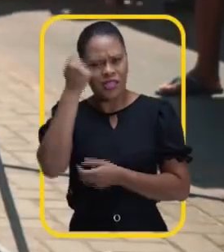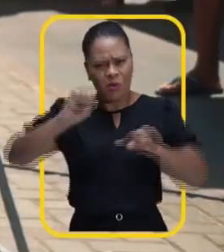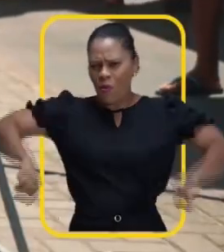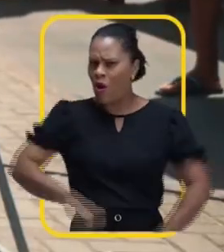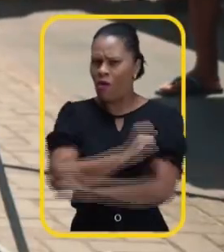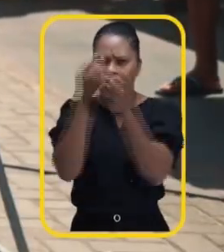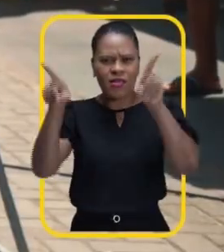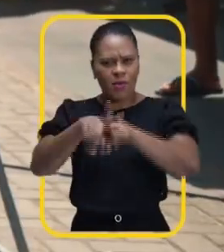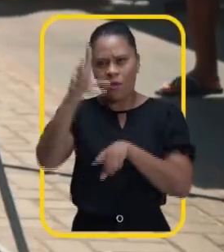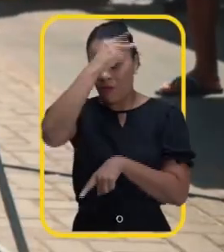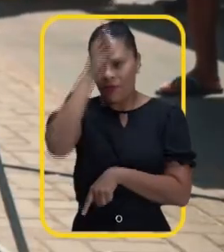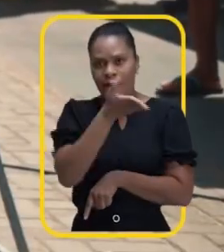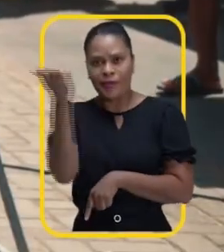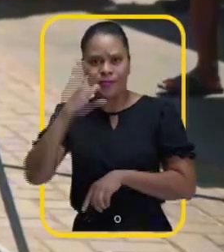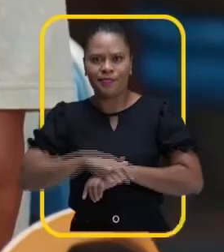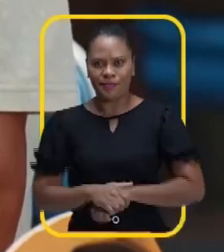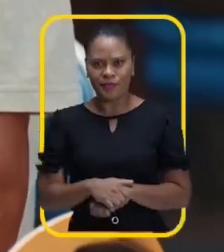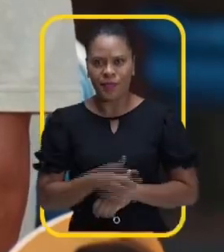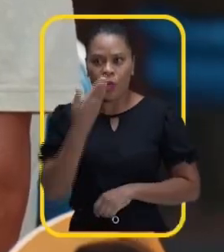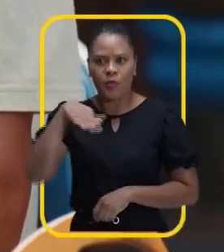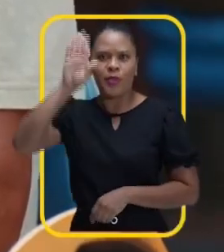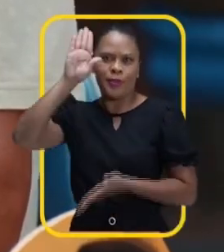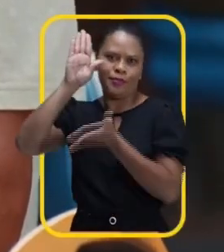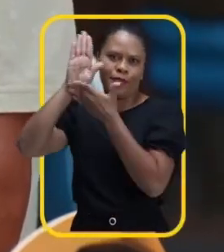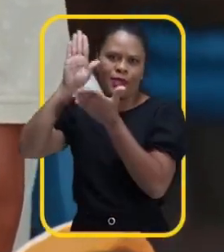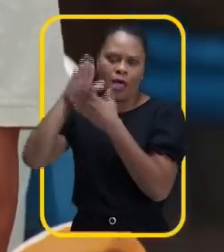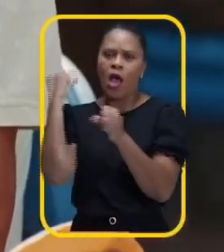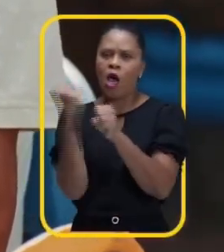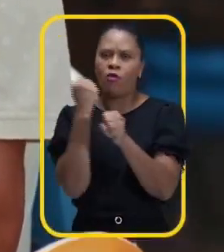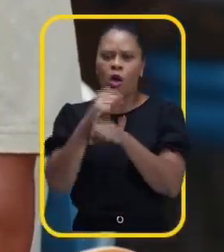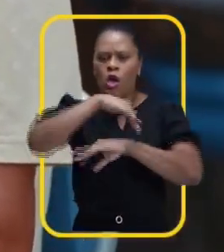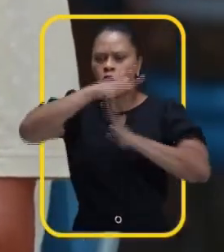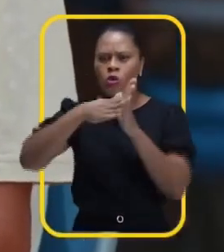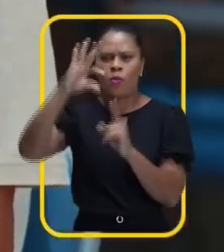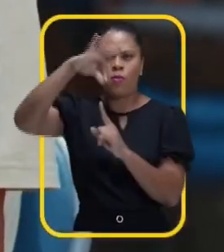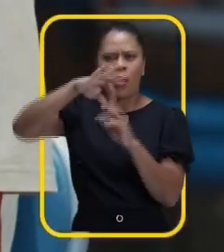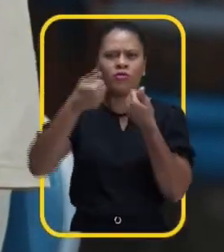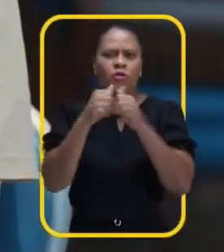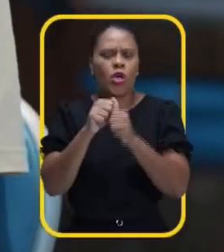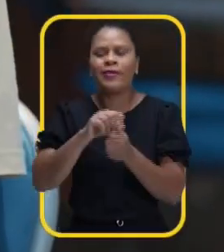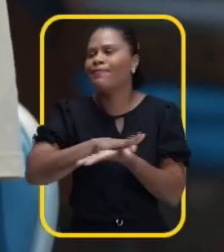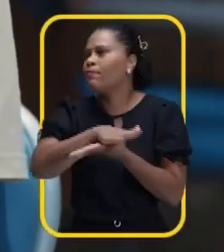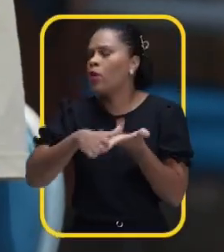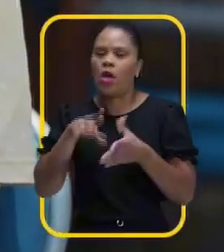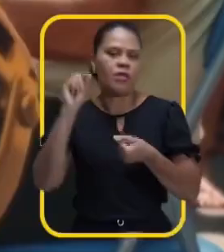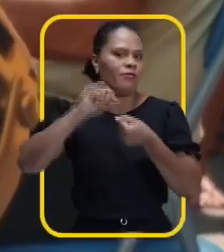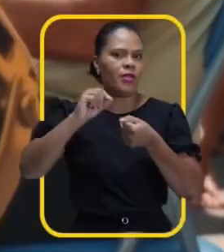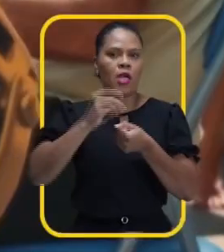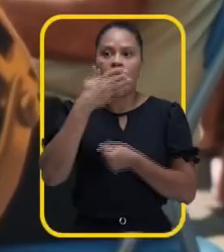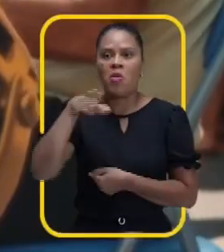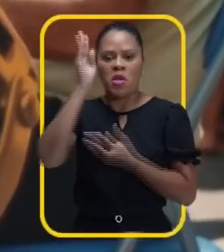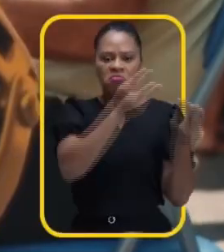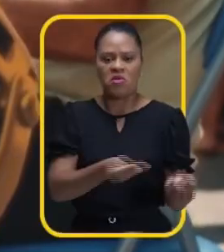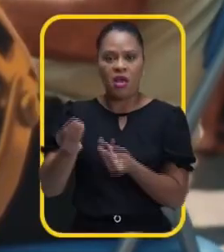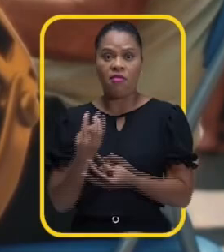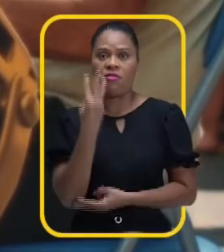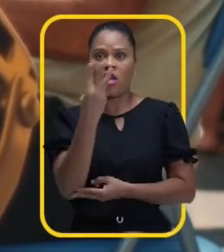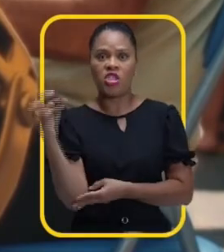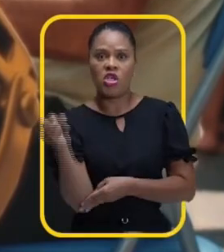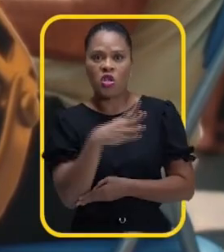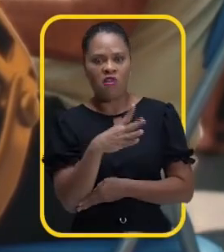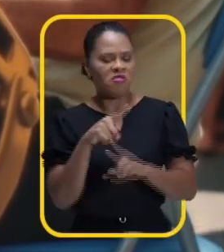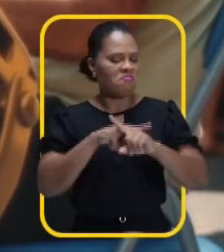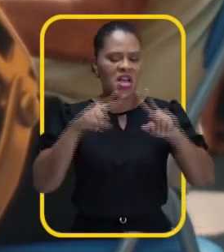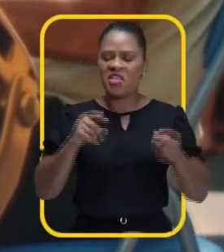sabe o que é mais absurdo? É que o prefeito Itaí, na campanha, ele prometeu reformar todos os terminais de integração. Não reformou nenhum. Prometeu entregar três